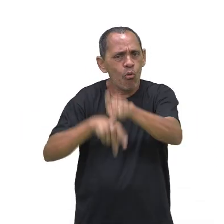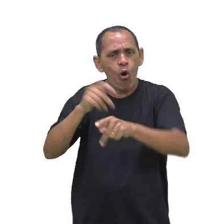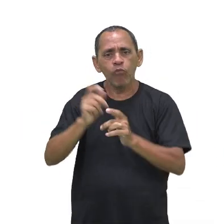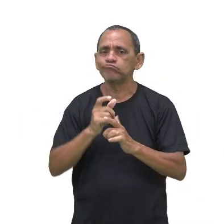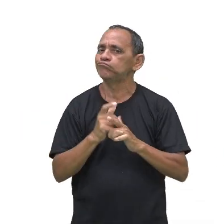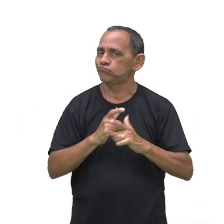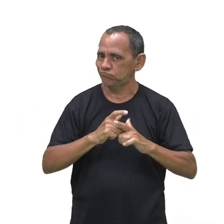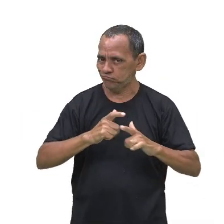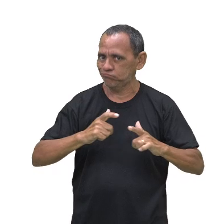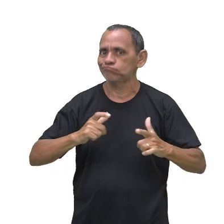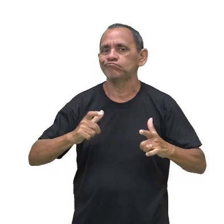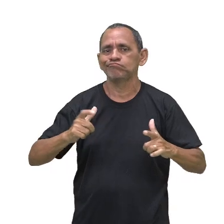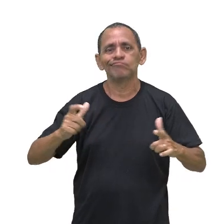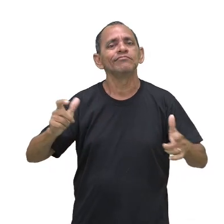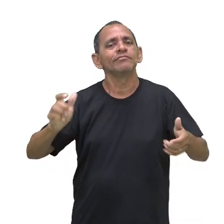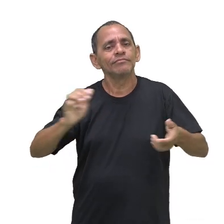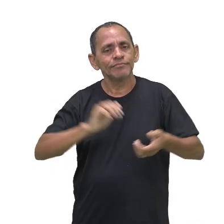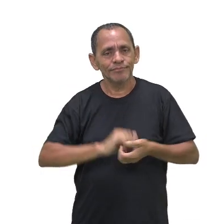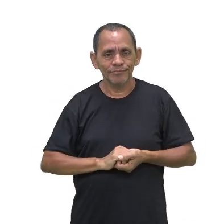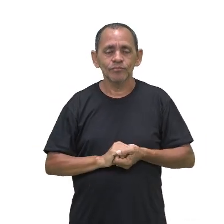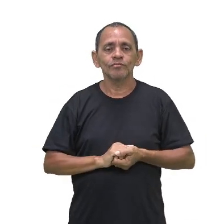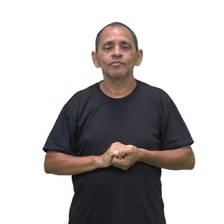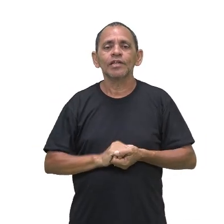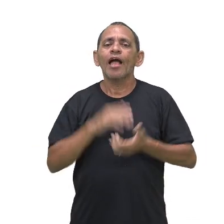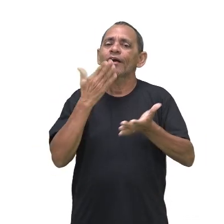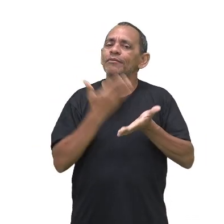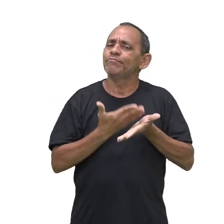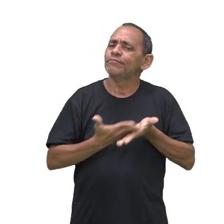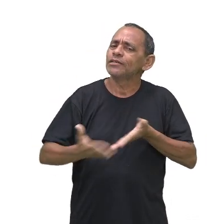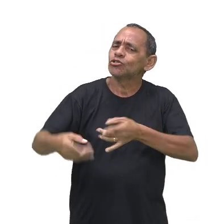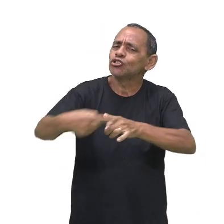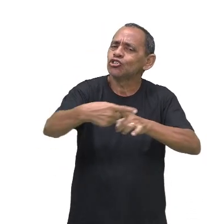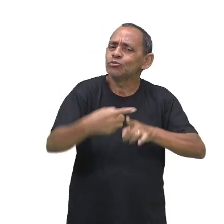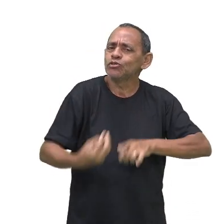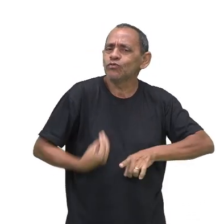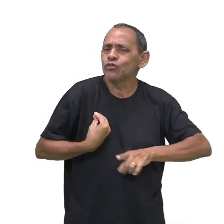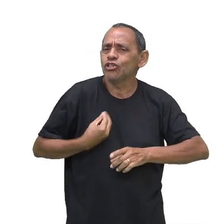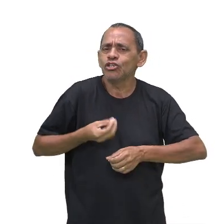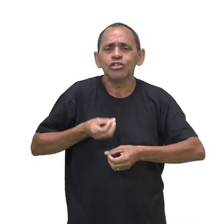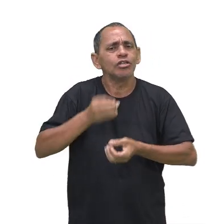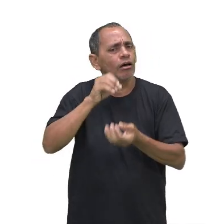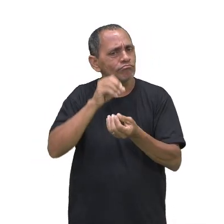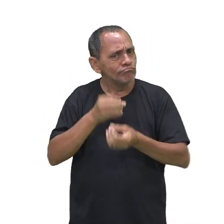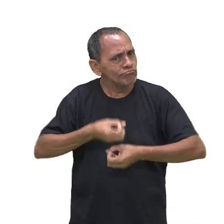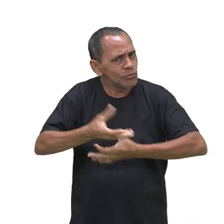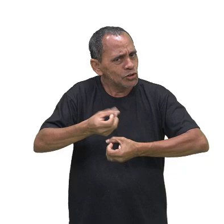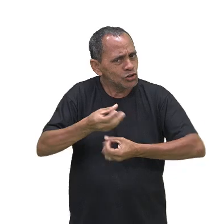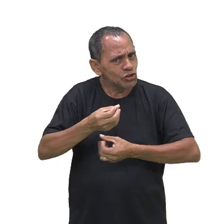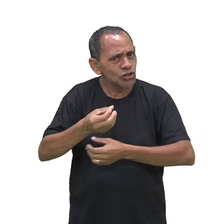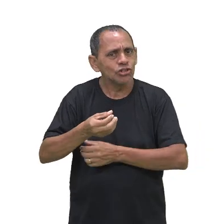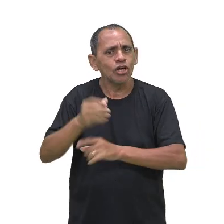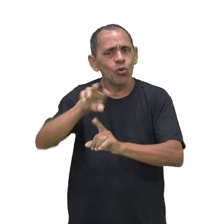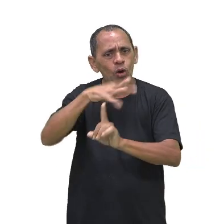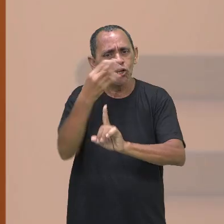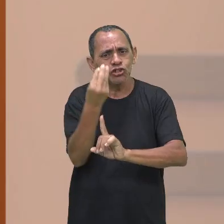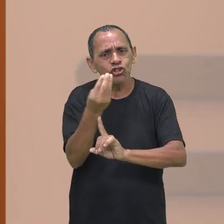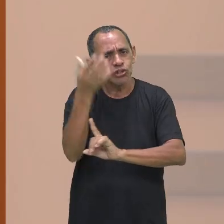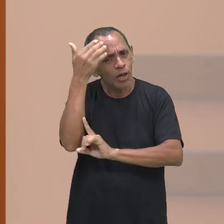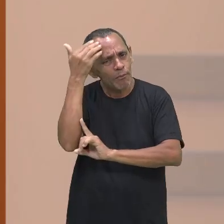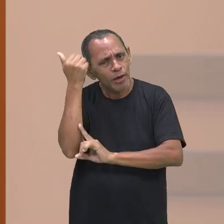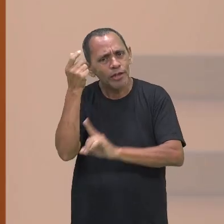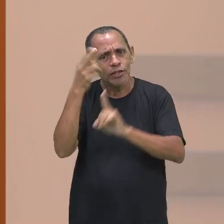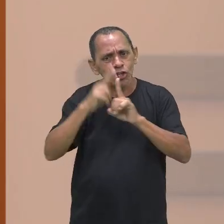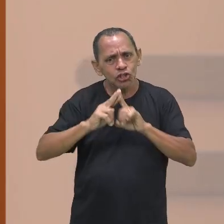mesmo, né? Começa com estilo de vida, produção artística, saberes, religião e outras